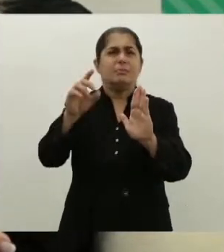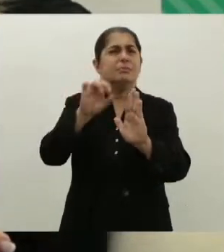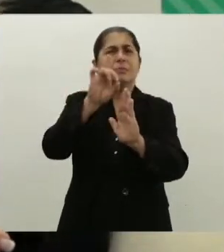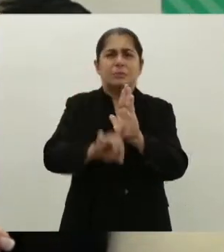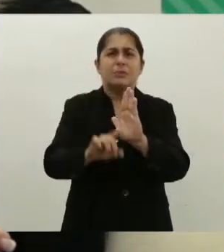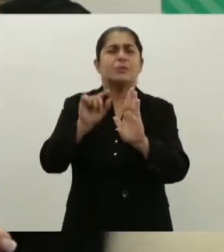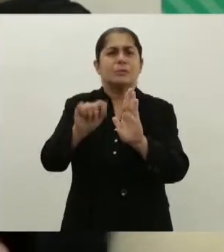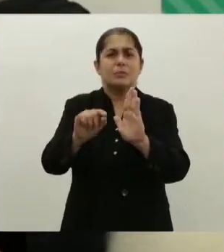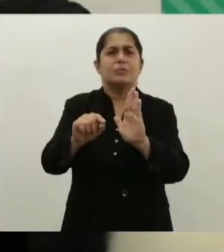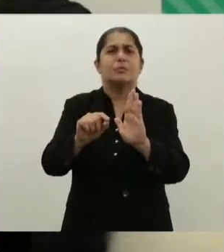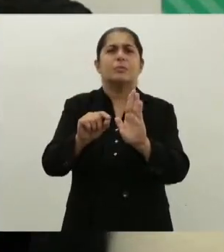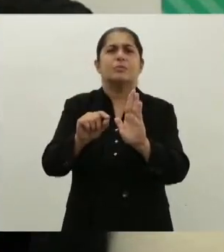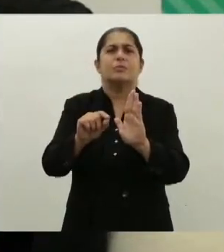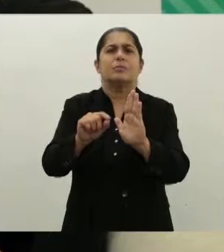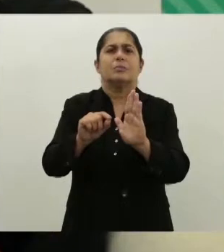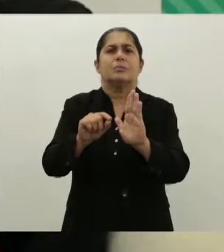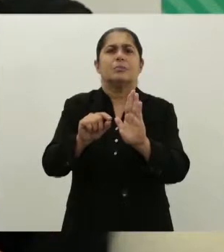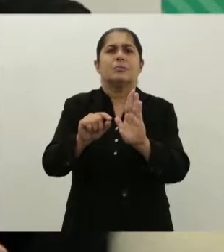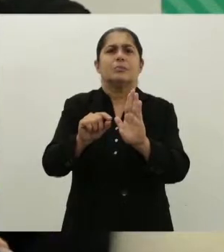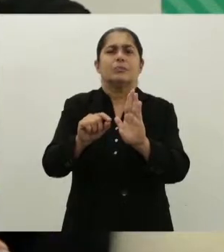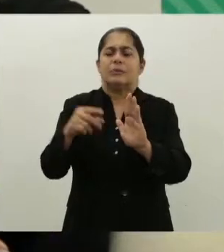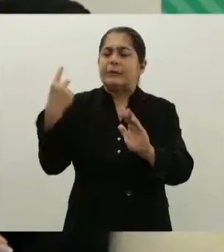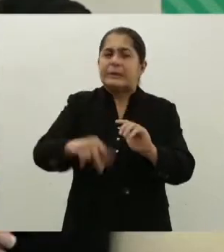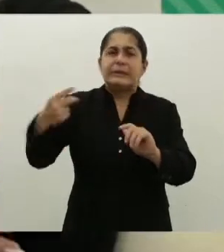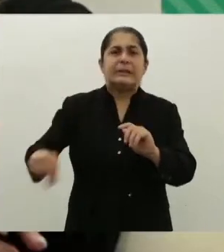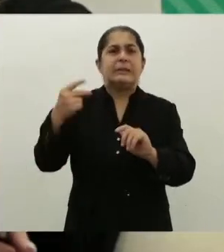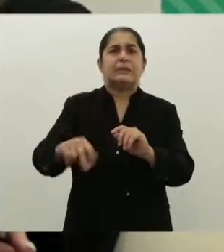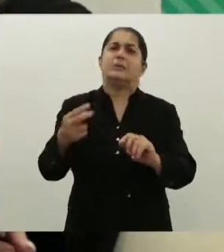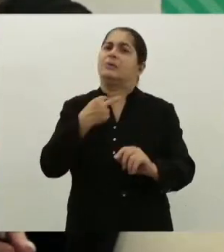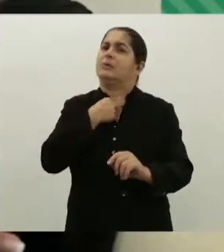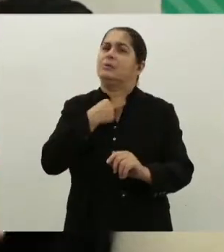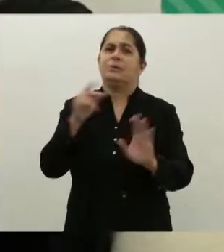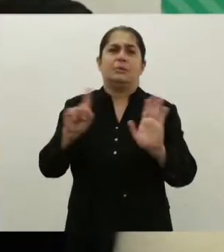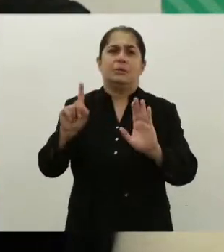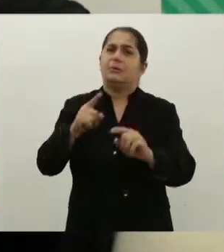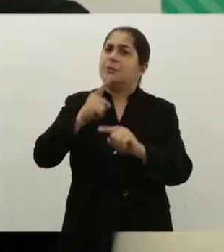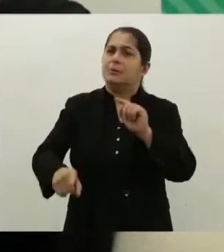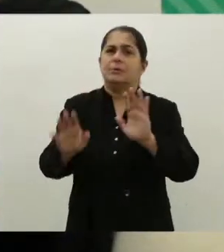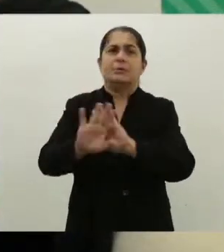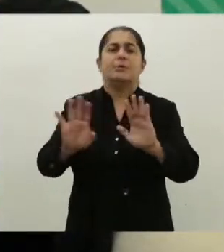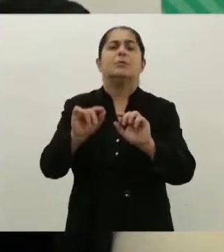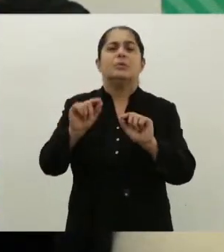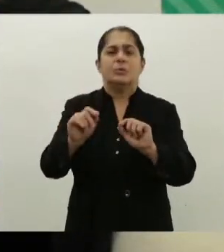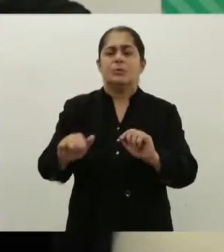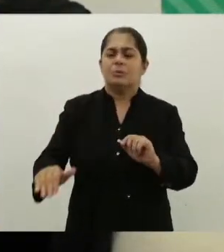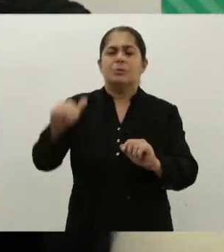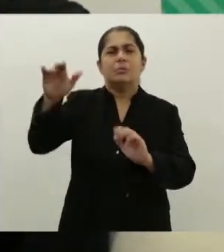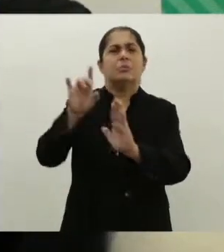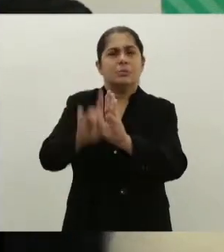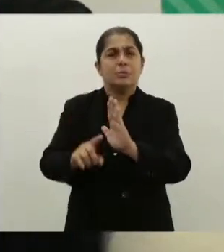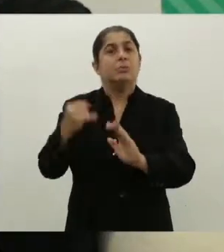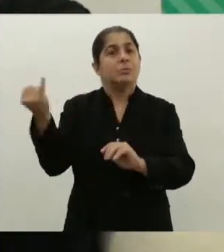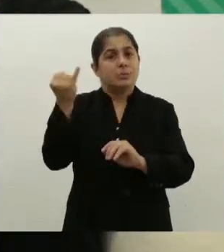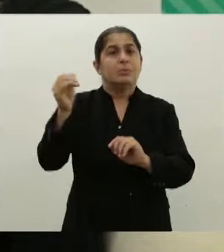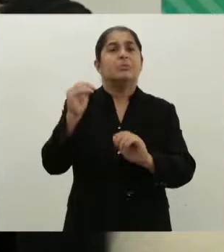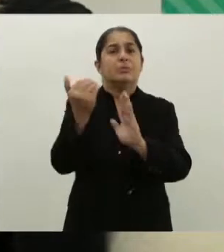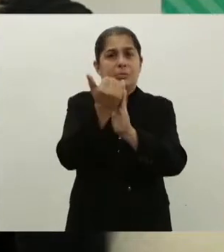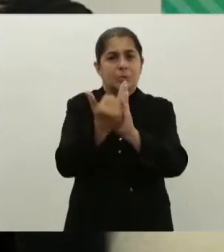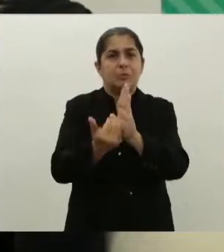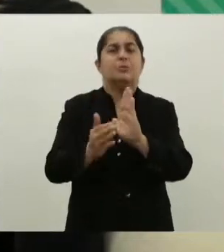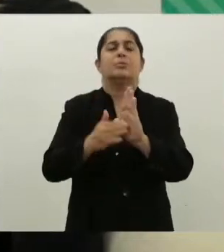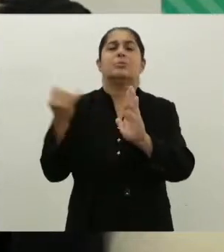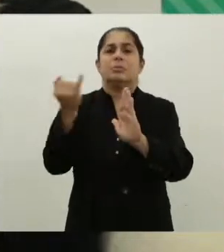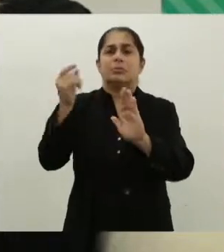tem direito de ser criada sem castigo físico. Basicamente, é isso. E eu acredito que seja extremamente